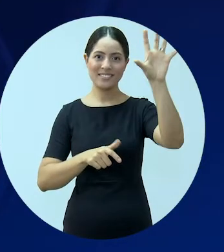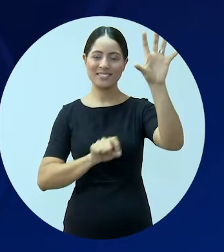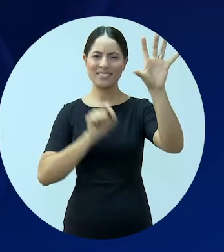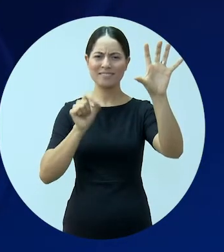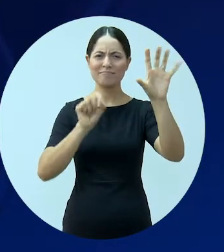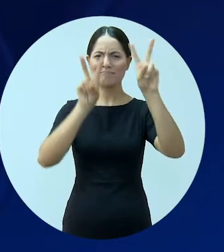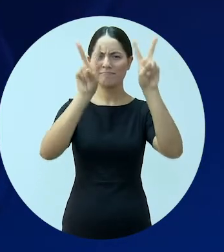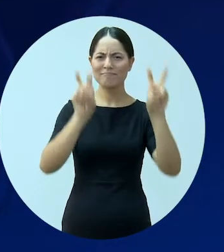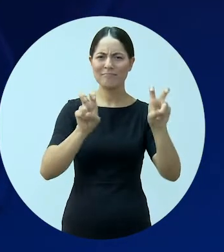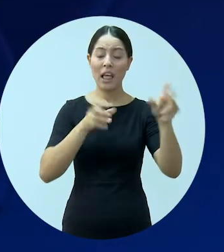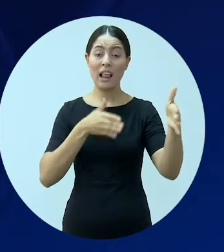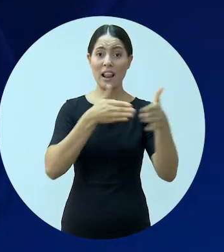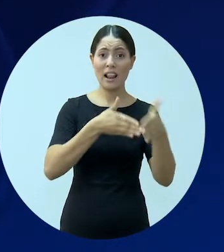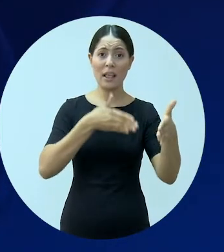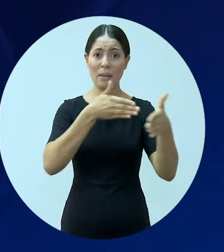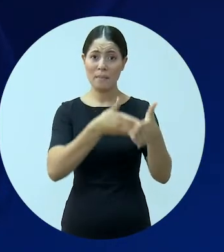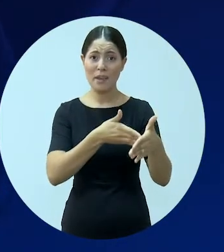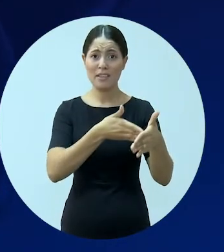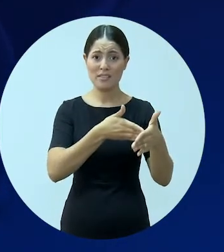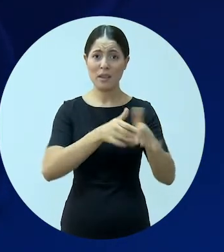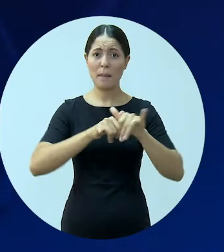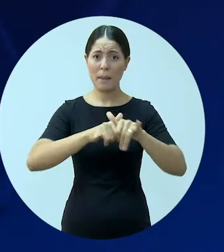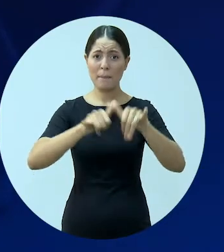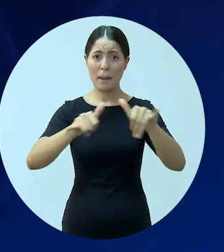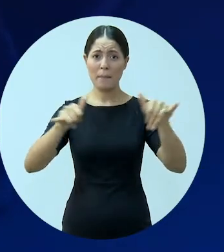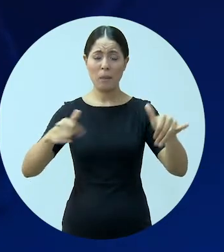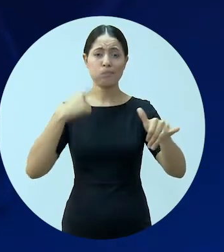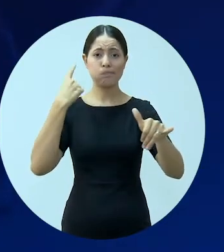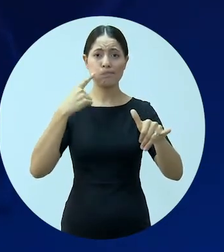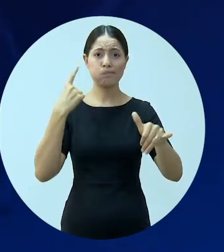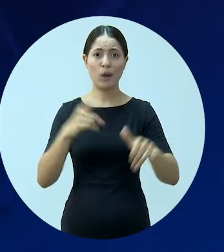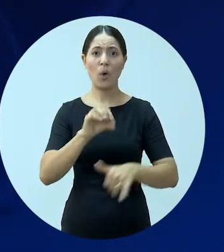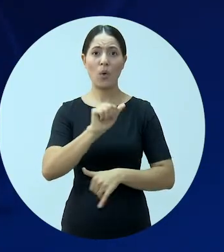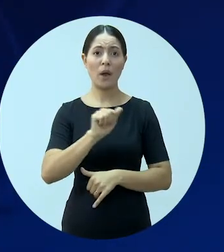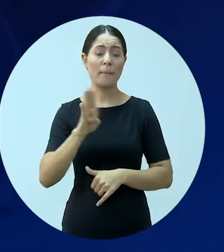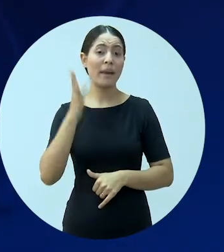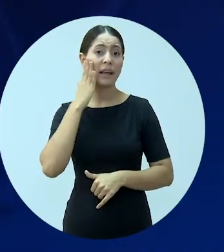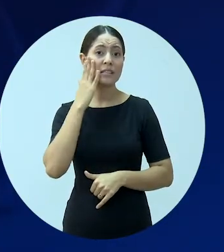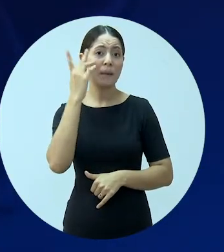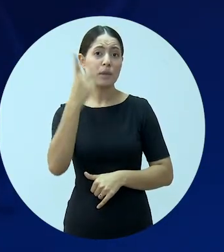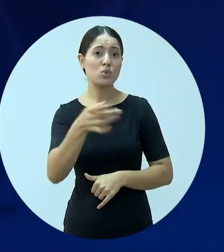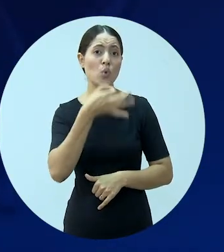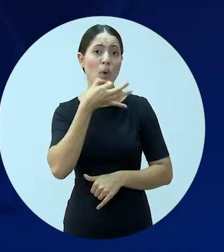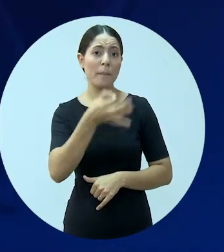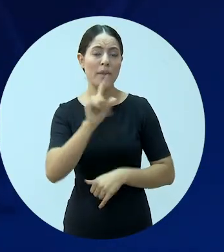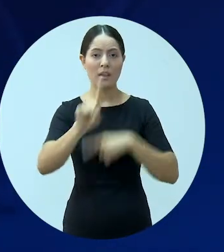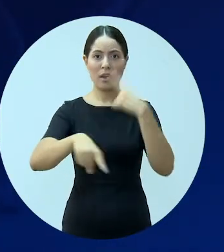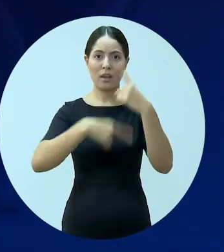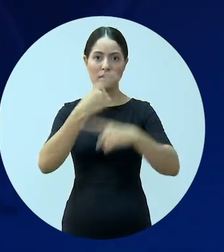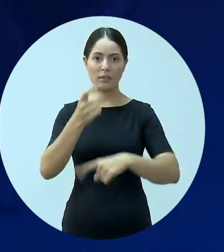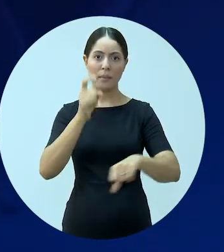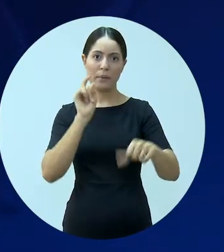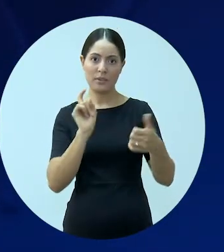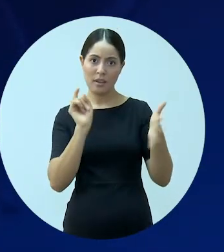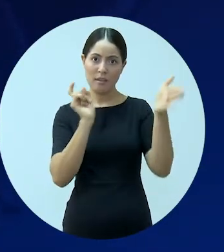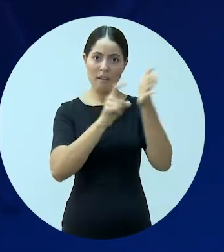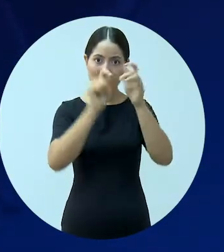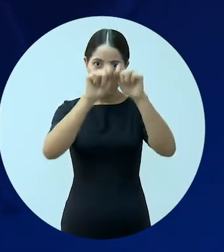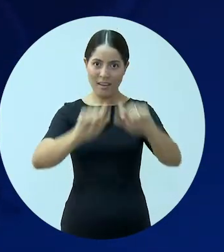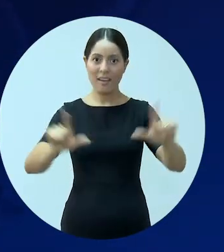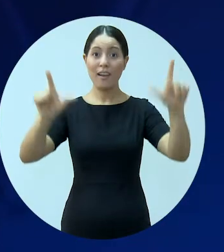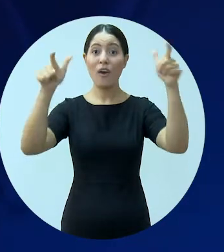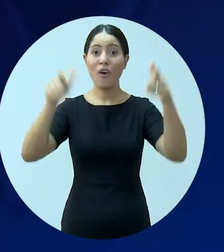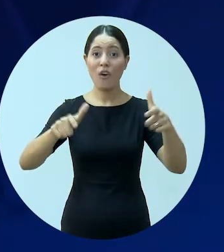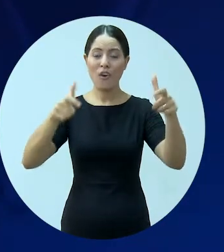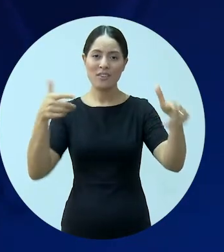você pode ver o banner na lateral direita do site. Limites da publicidade na advocacia. A OAB quer ouvir você. Ao